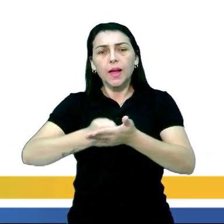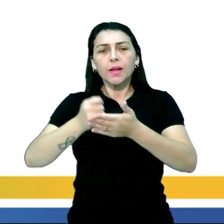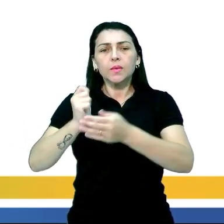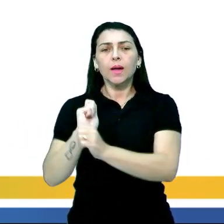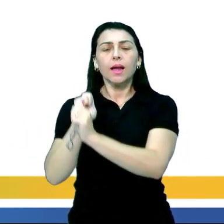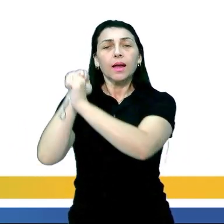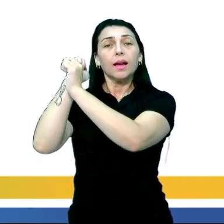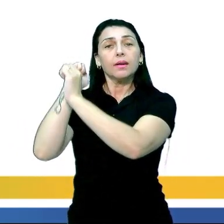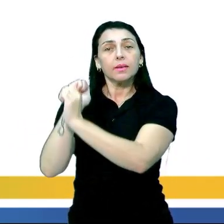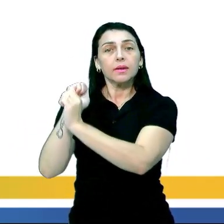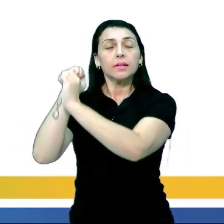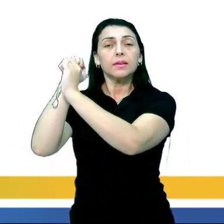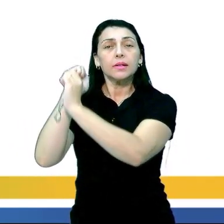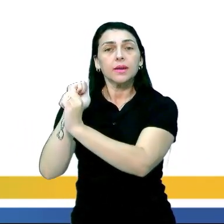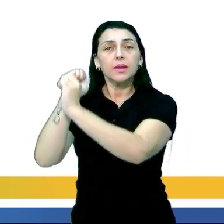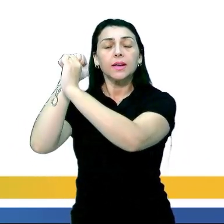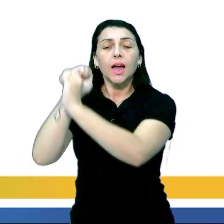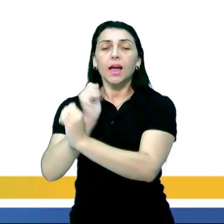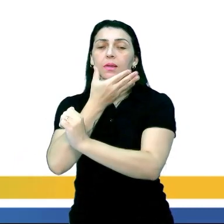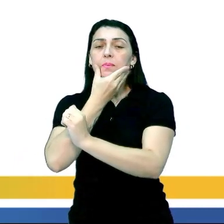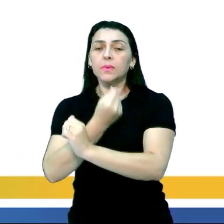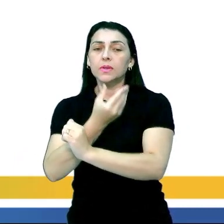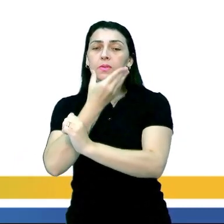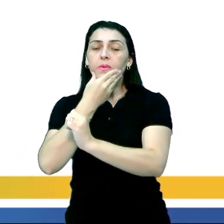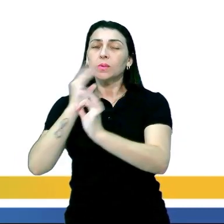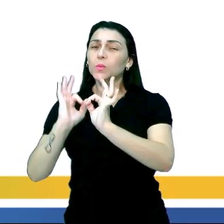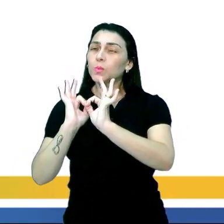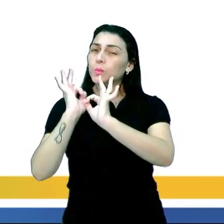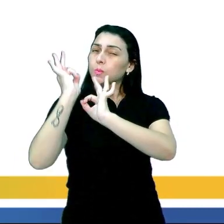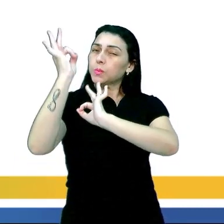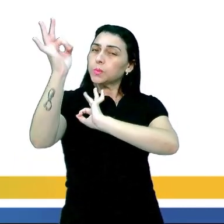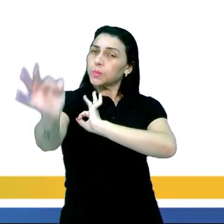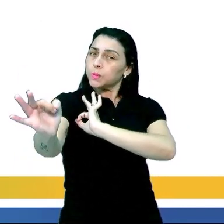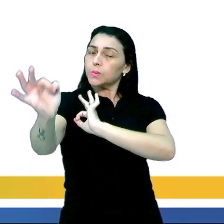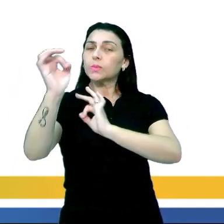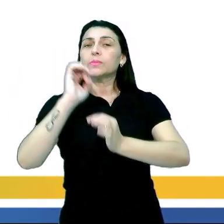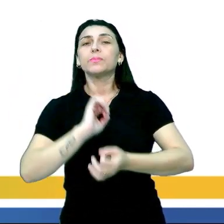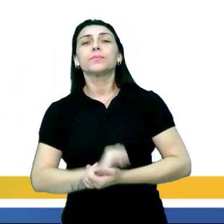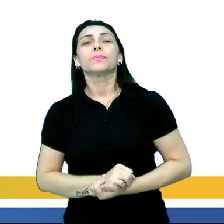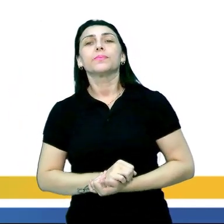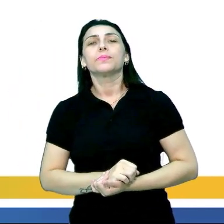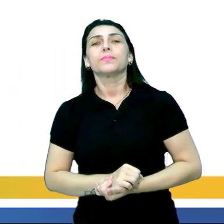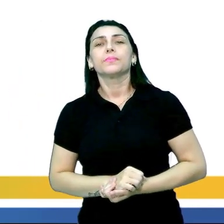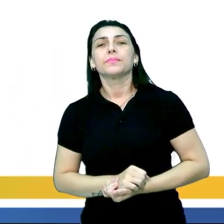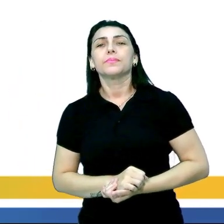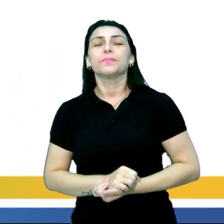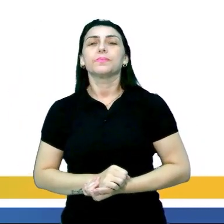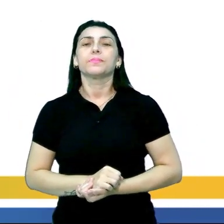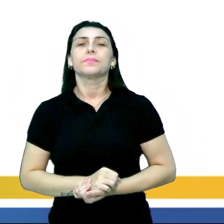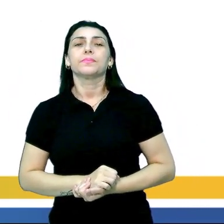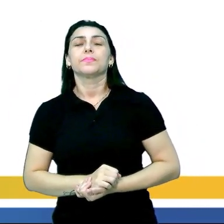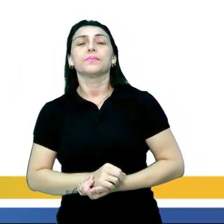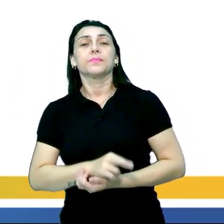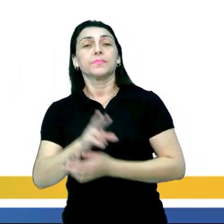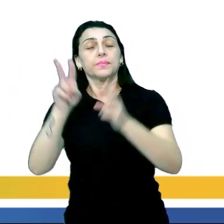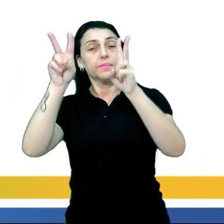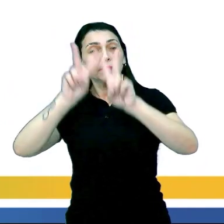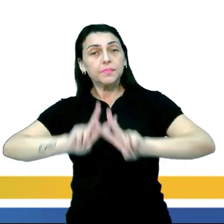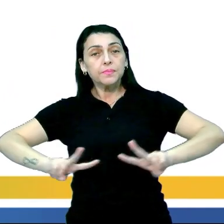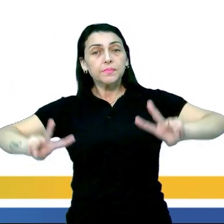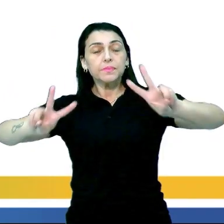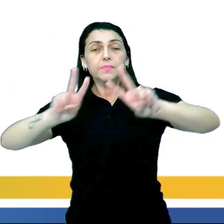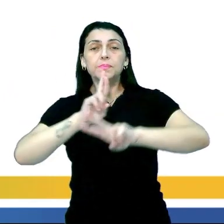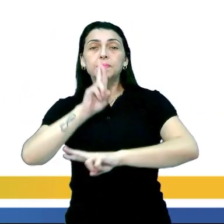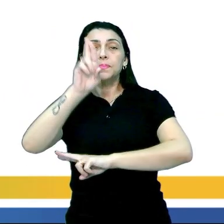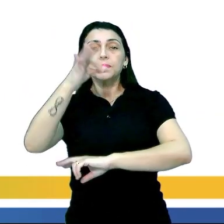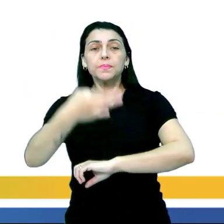obrigados a carregar seus senhores por longas distâncias. Vamos visualizar qual